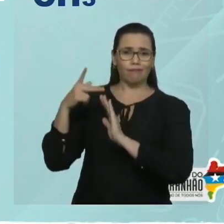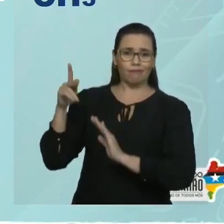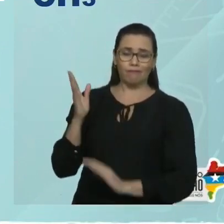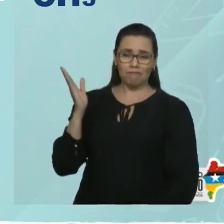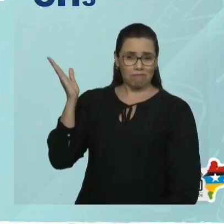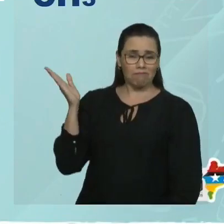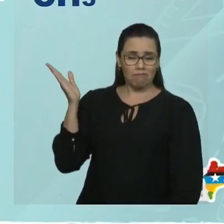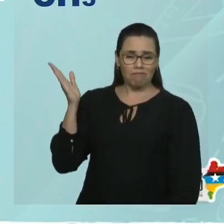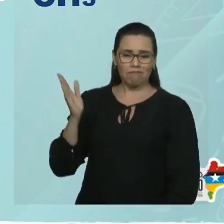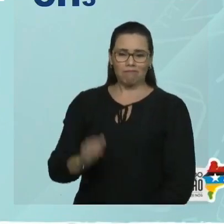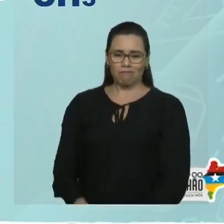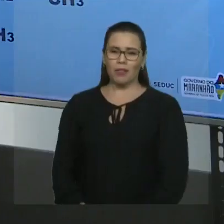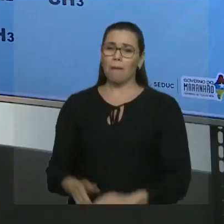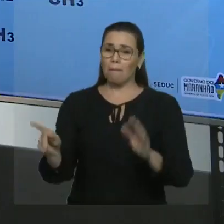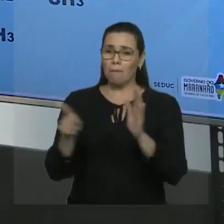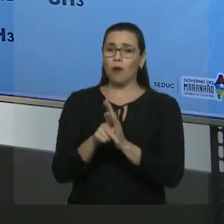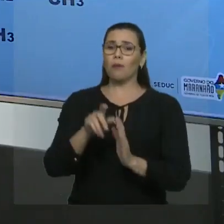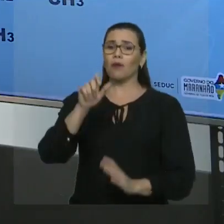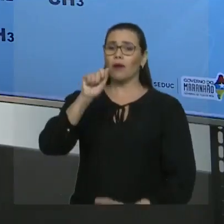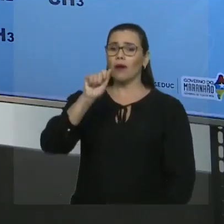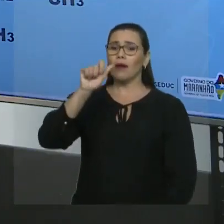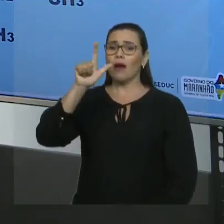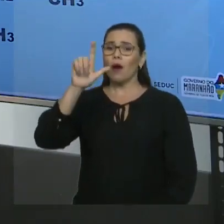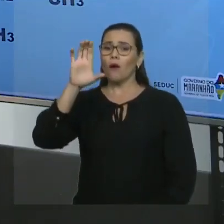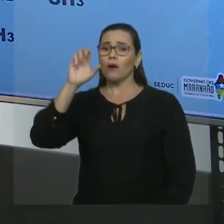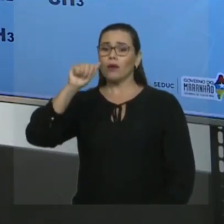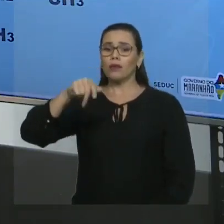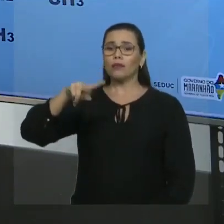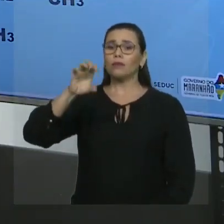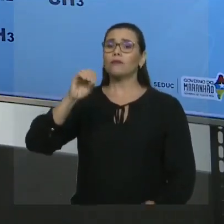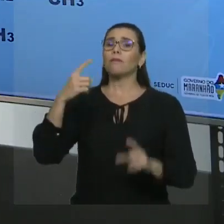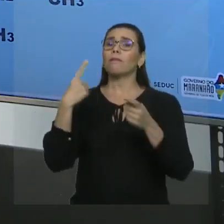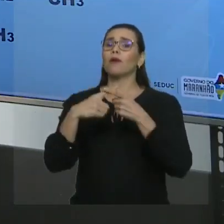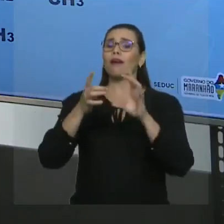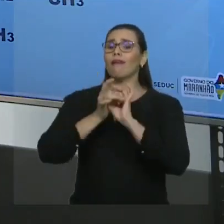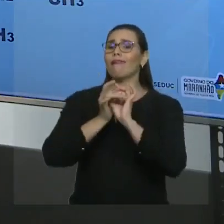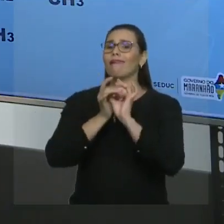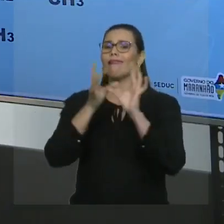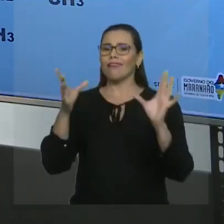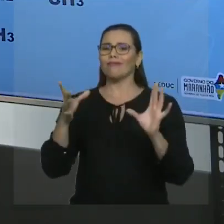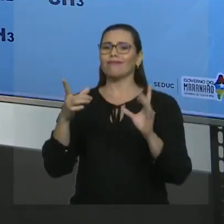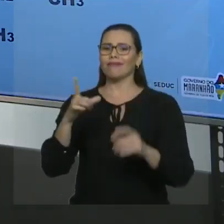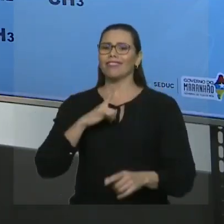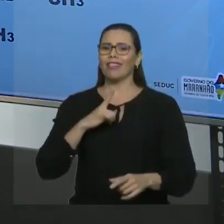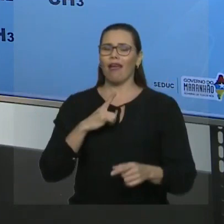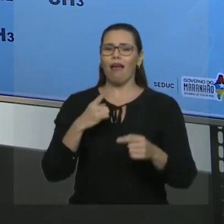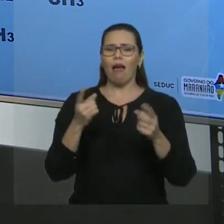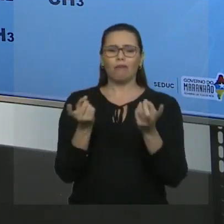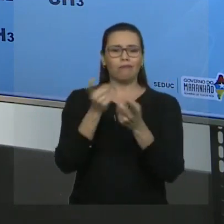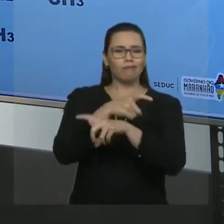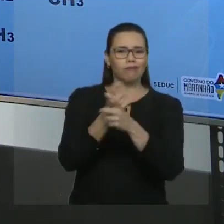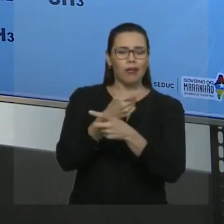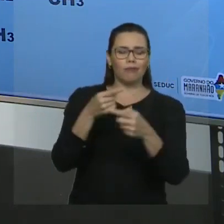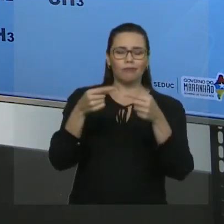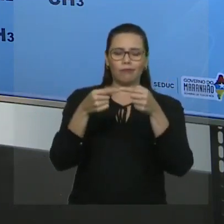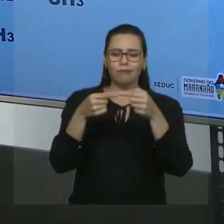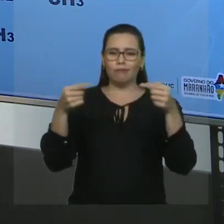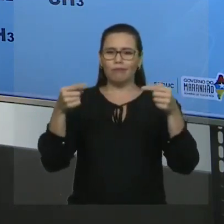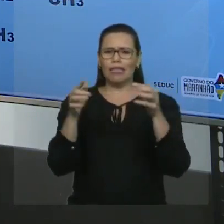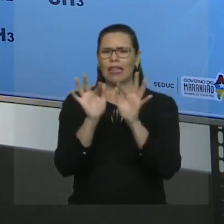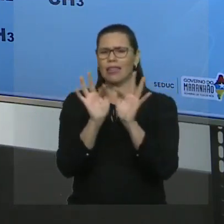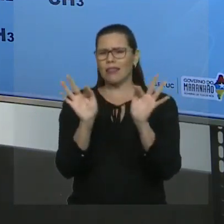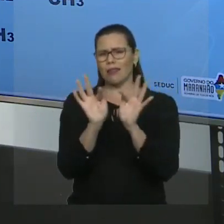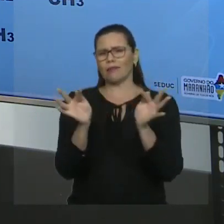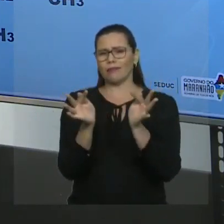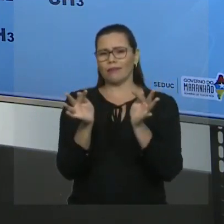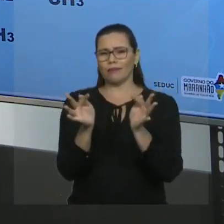hidrocarboneto da classe dos alcanos. Por que, professor? Porque é uma cadeia aberta que apresenta somente ligações simples. E você observa que